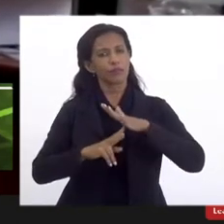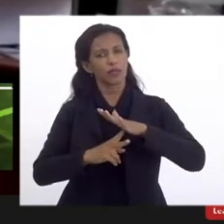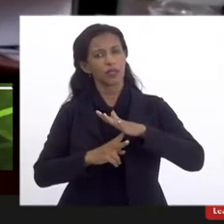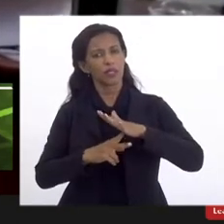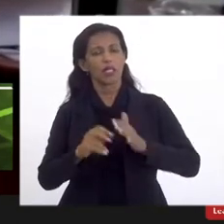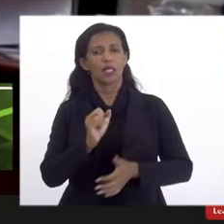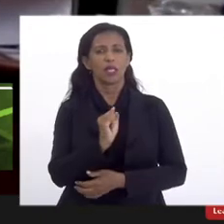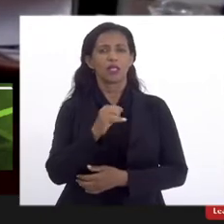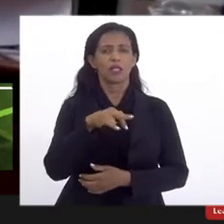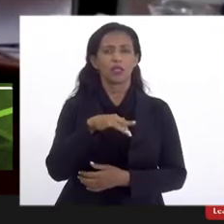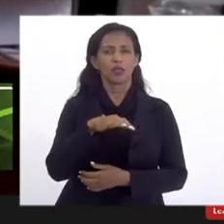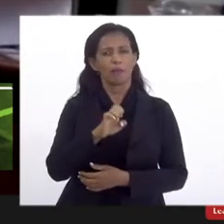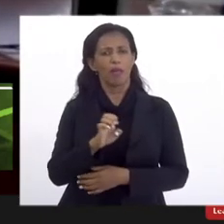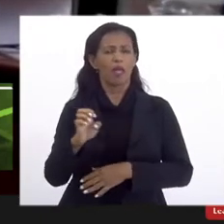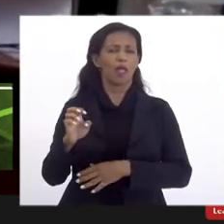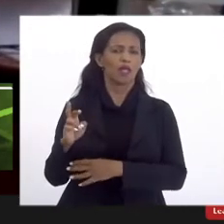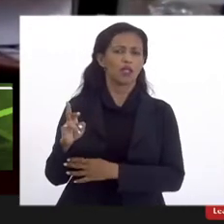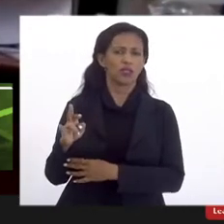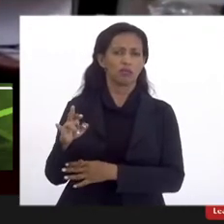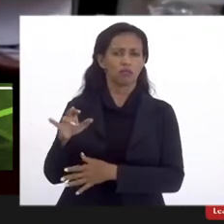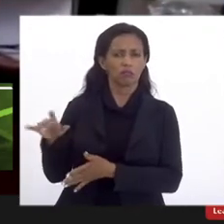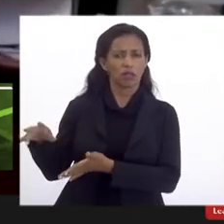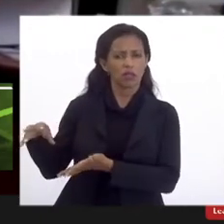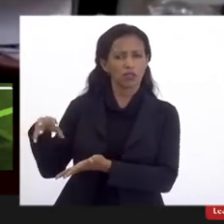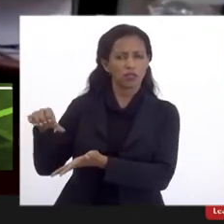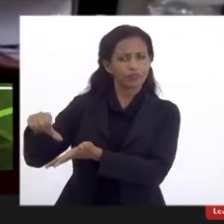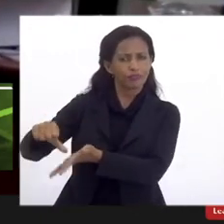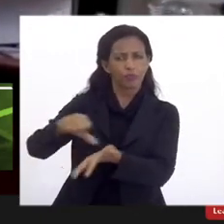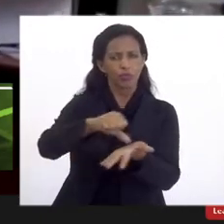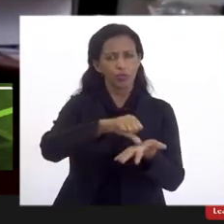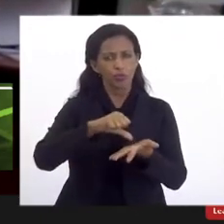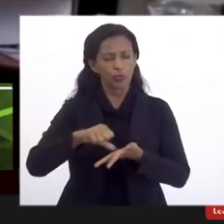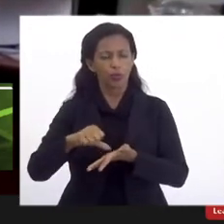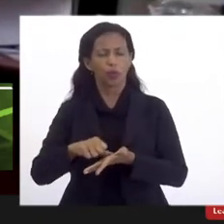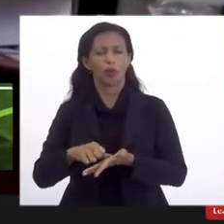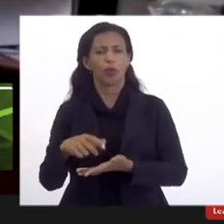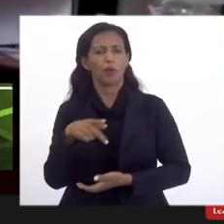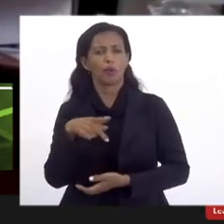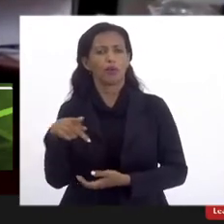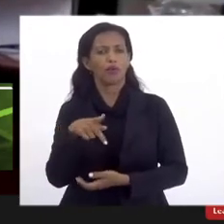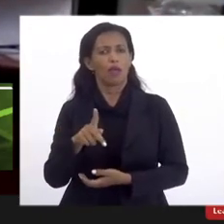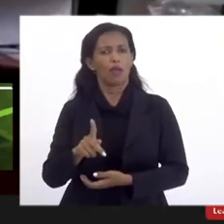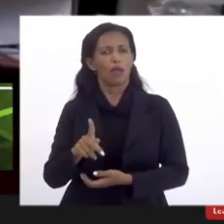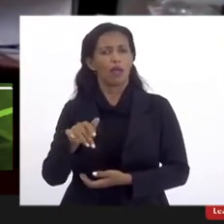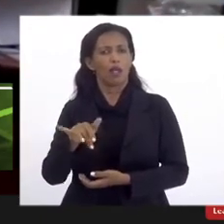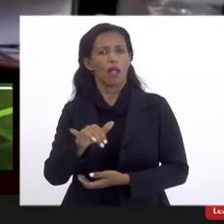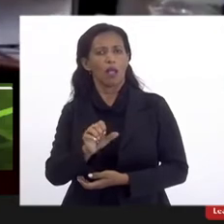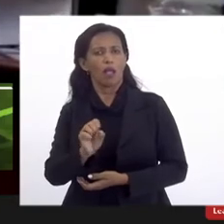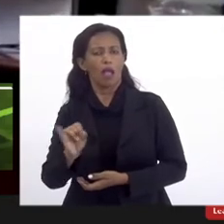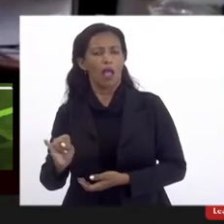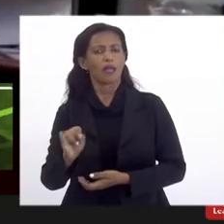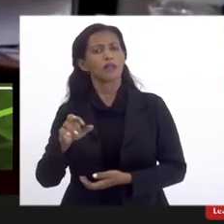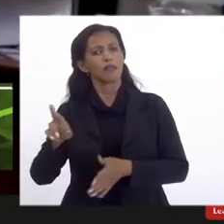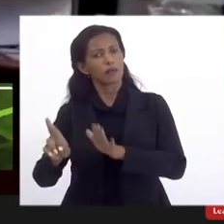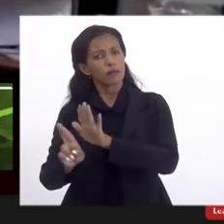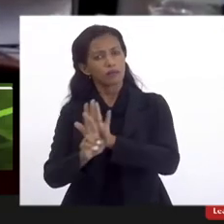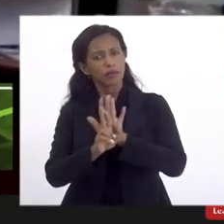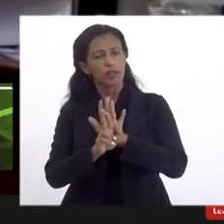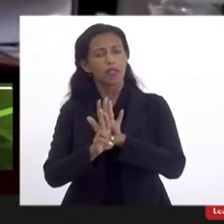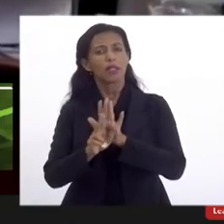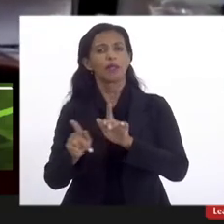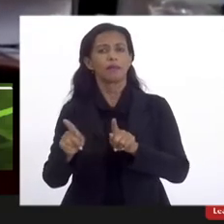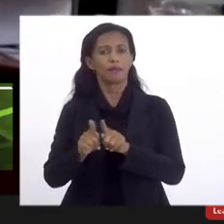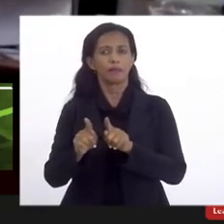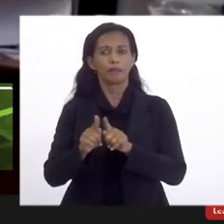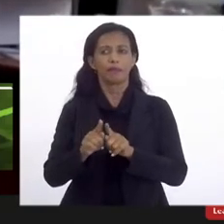Centro Peste, das do Oeste, o senhor Eduardo Leite, a senhora Cássia Santos e todos os outros representantes da sociedade civil